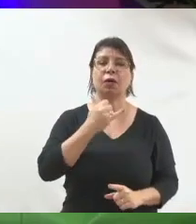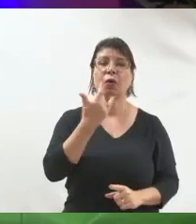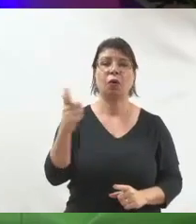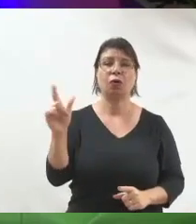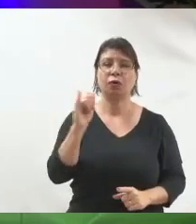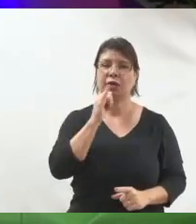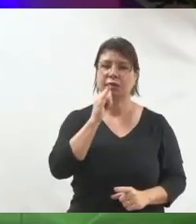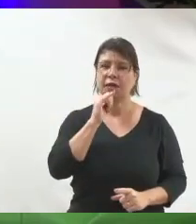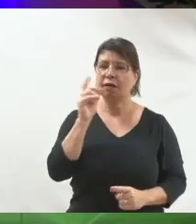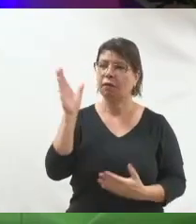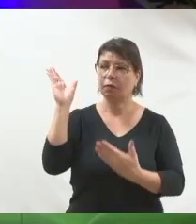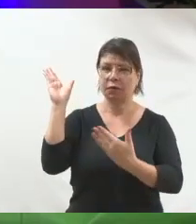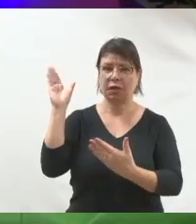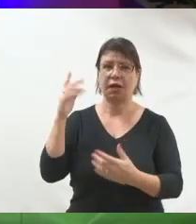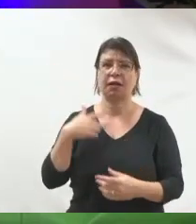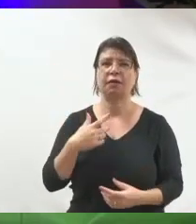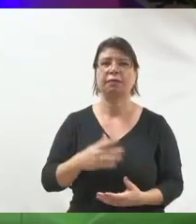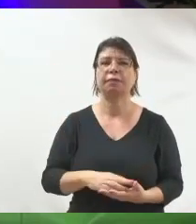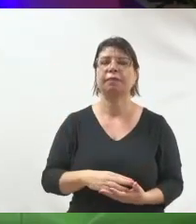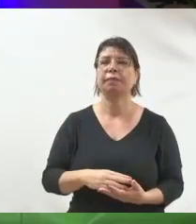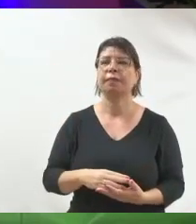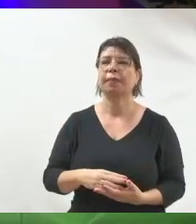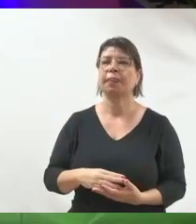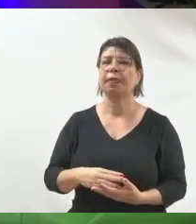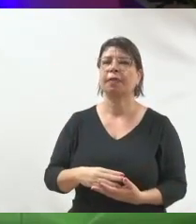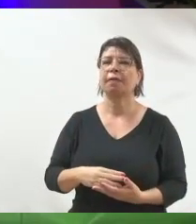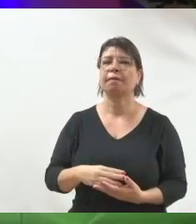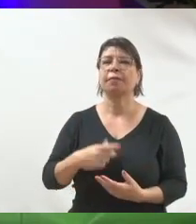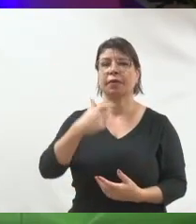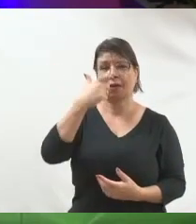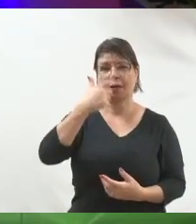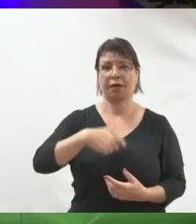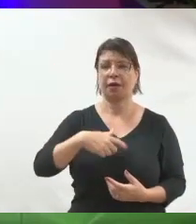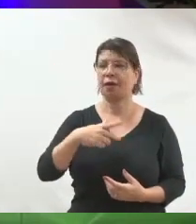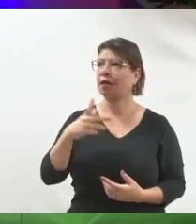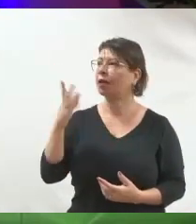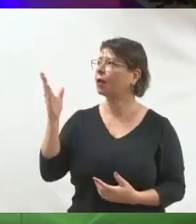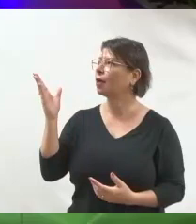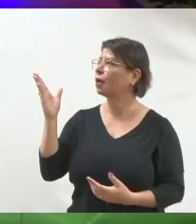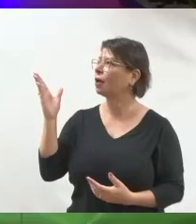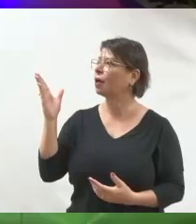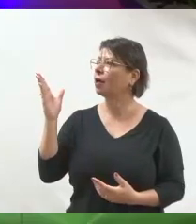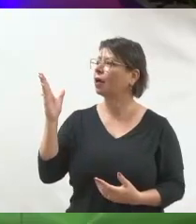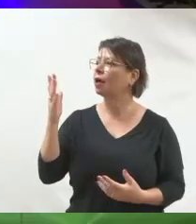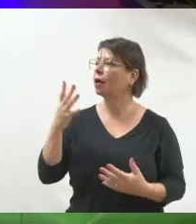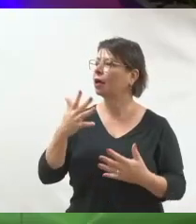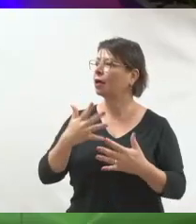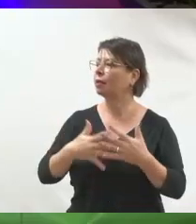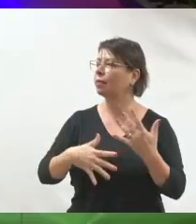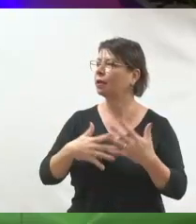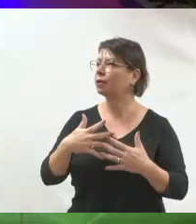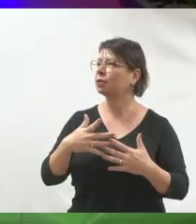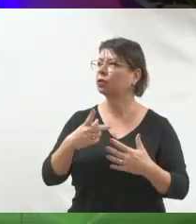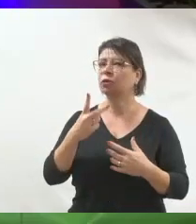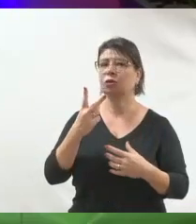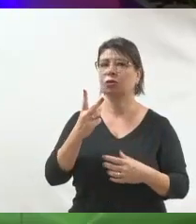e aí eu vou já encerrar. Eu sou conhecida aqui como a prefeita do asfalto. quero ser o prefeito que as pessoas...